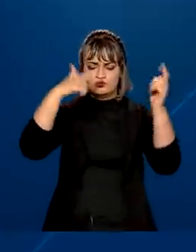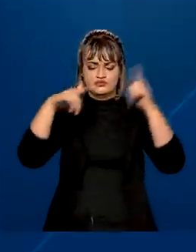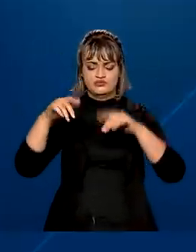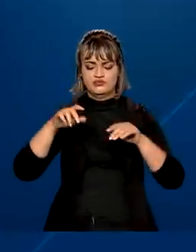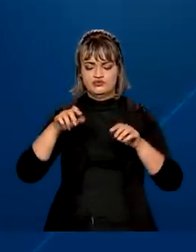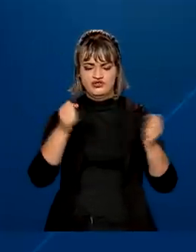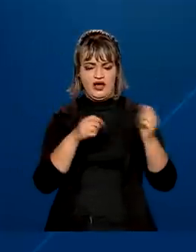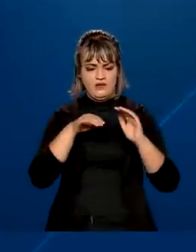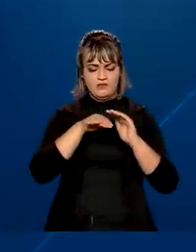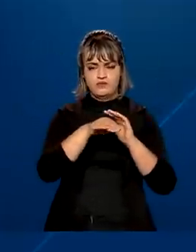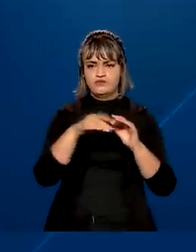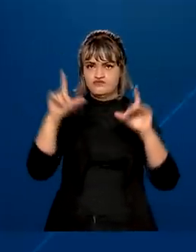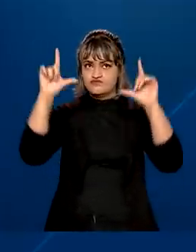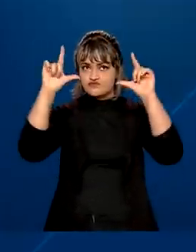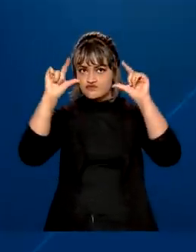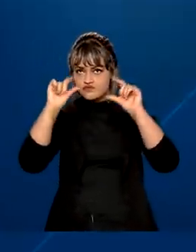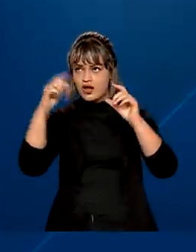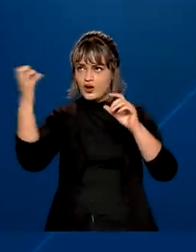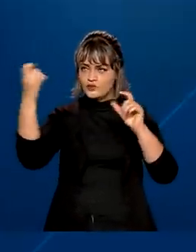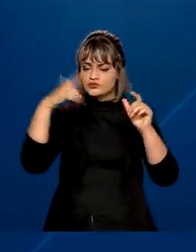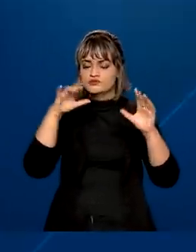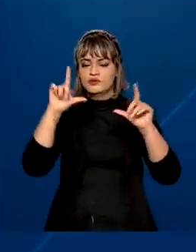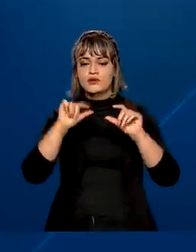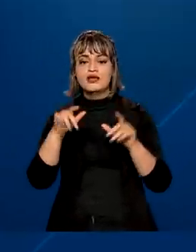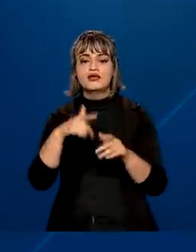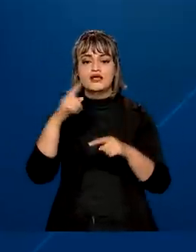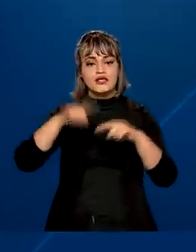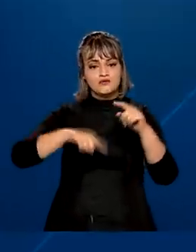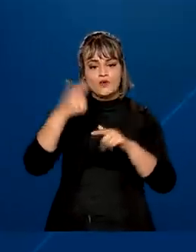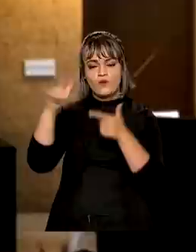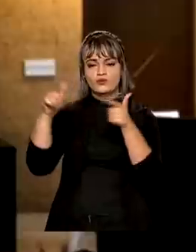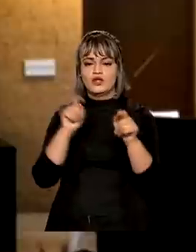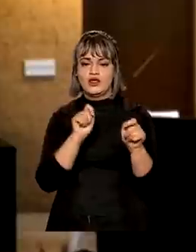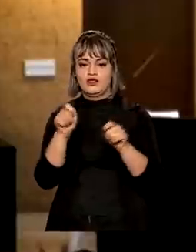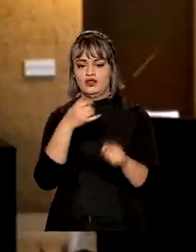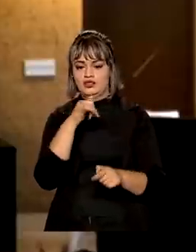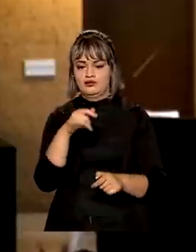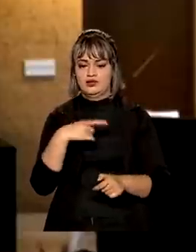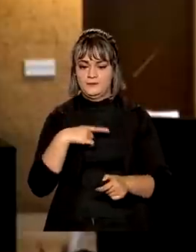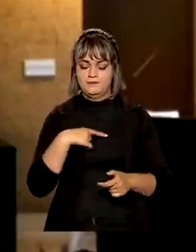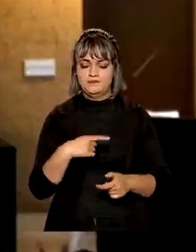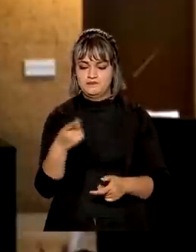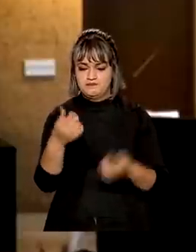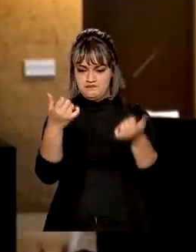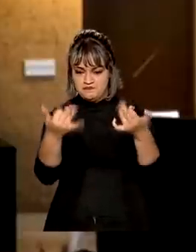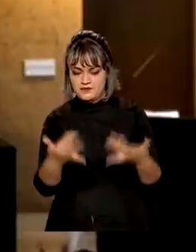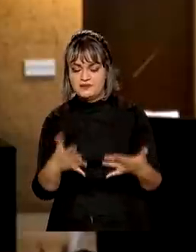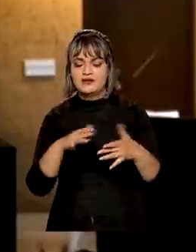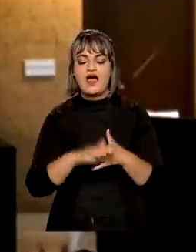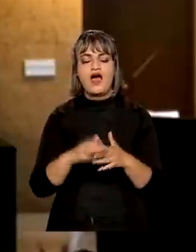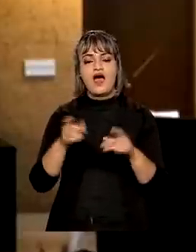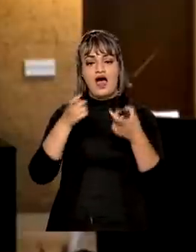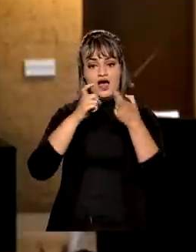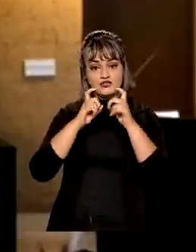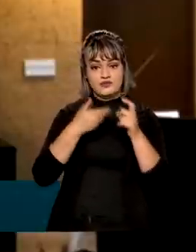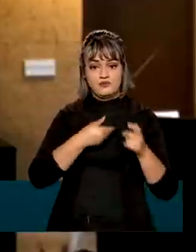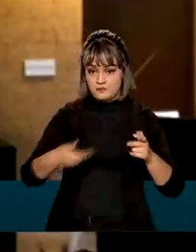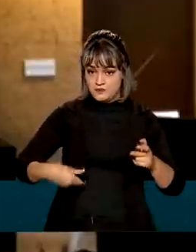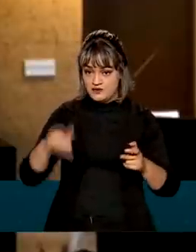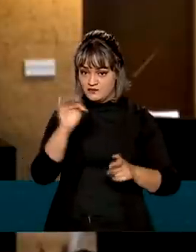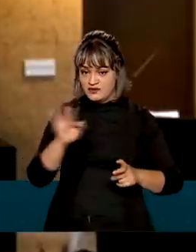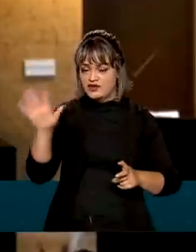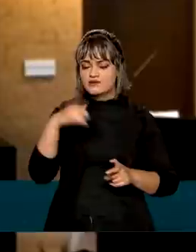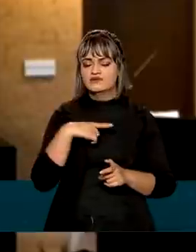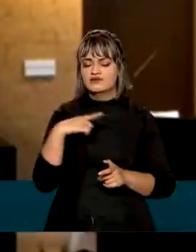e adquirir equipamentos de maior eficiência energética. A administração pública federal tem mais de 22